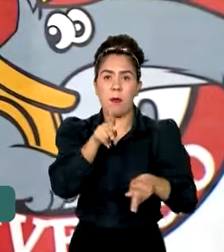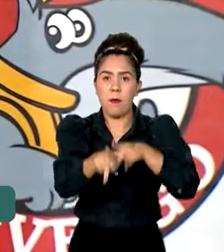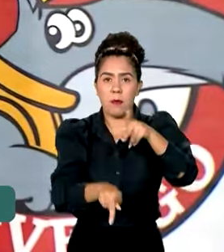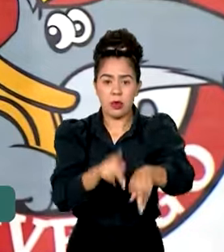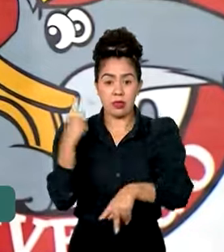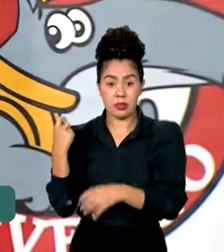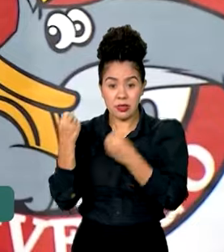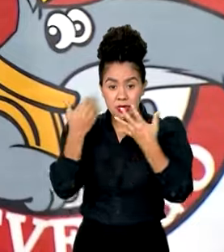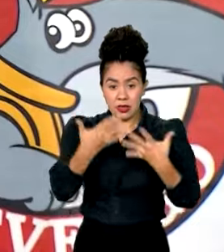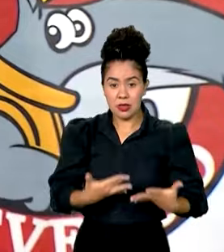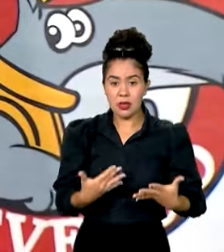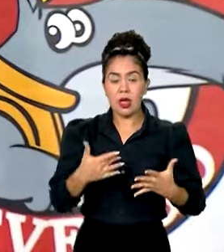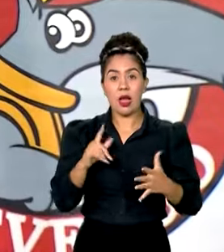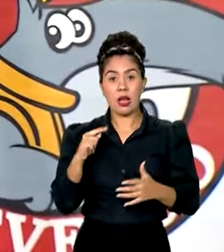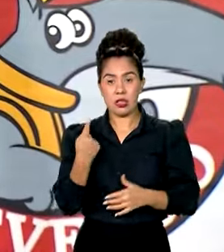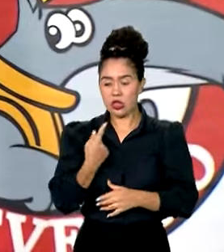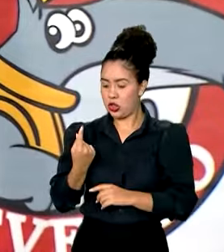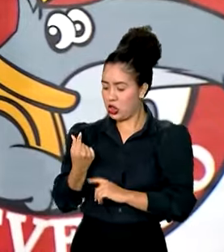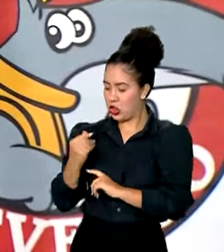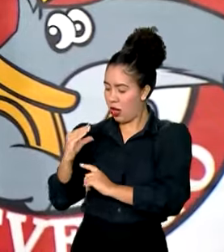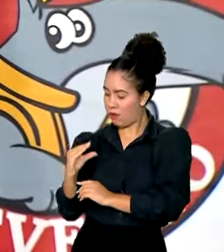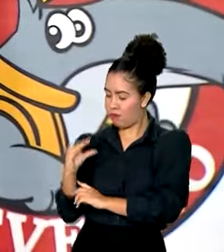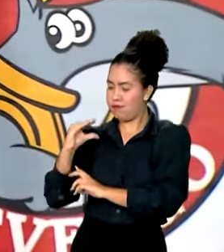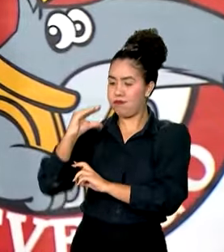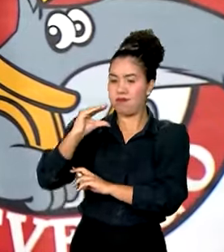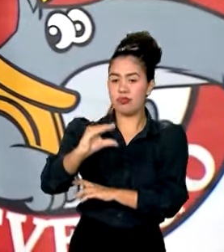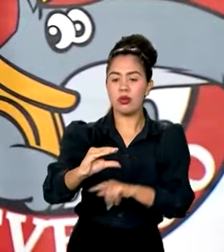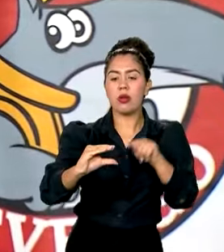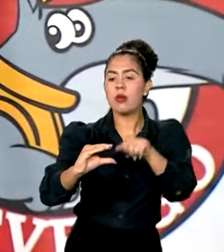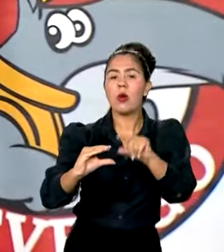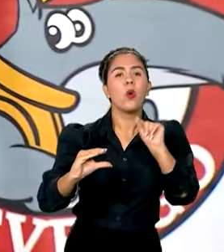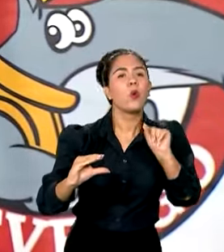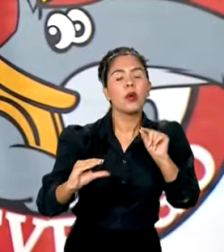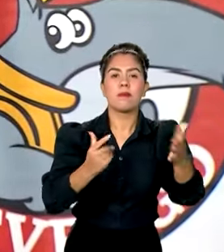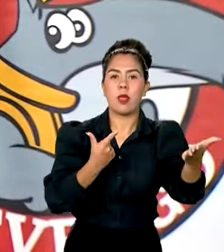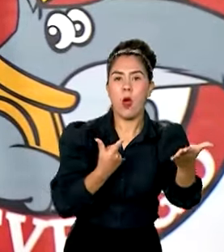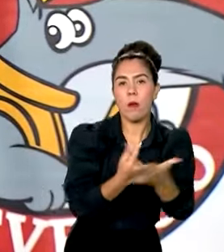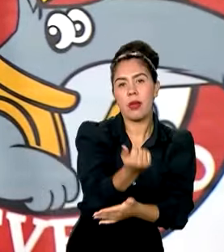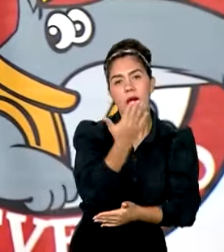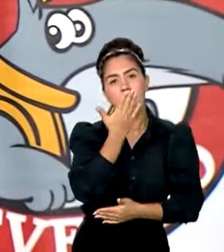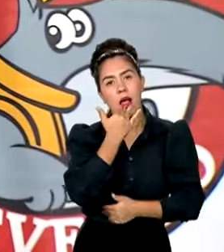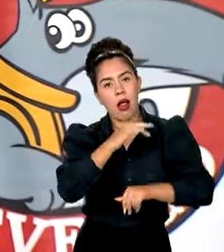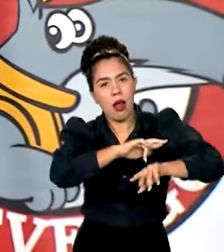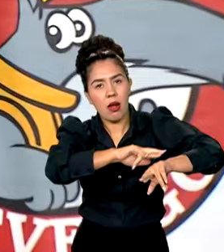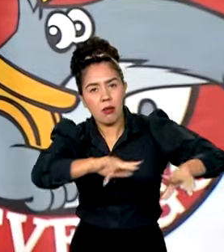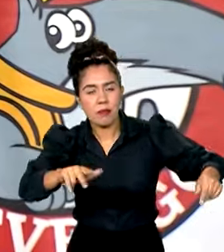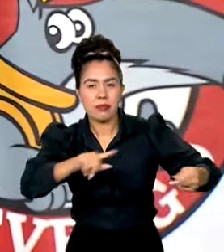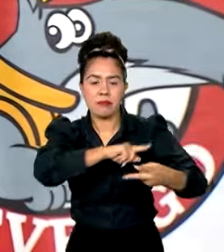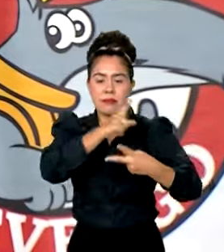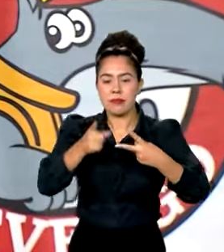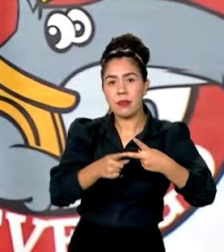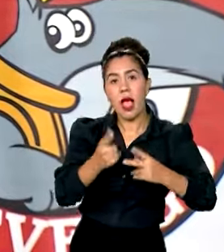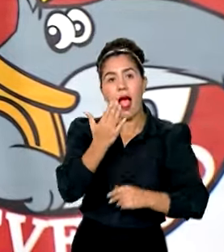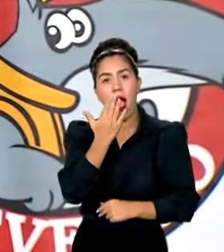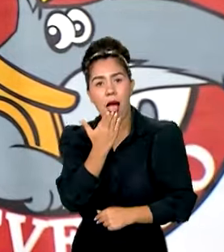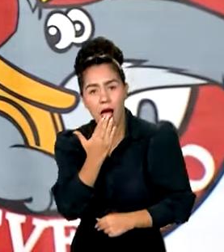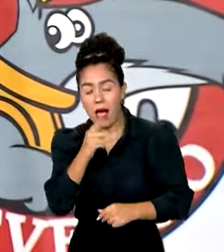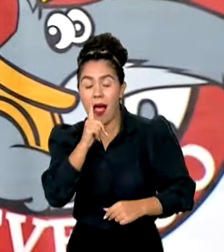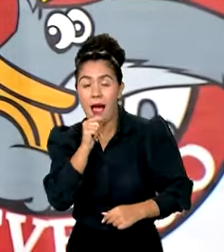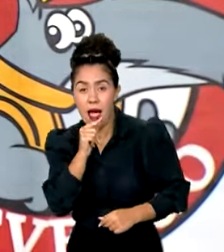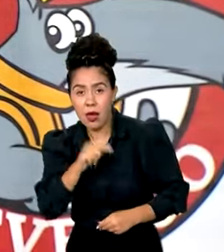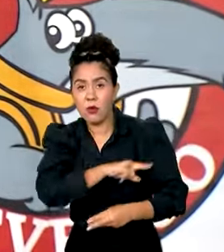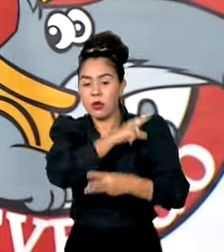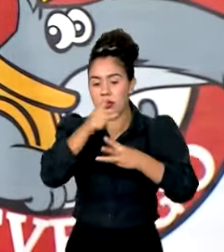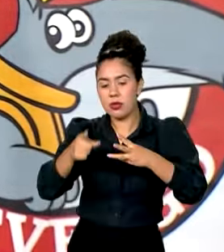financeiro para comprar alimentos, para comprar água, para comprar cesta